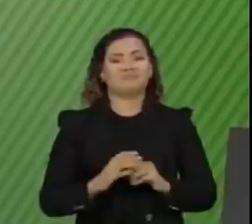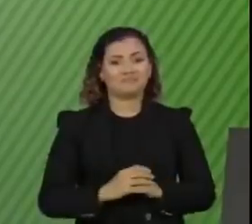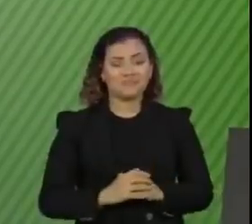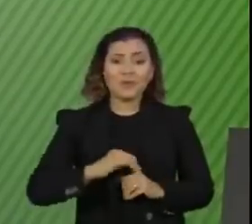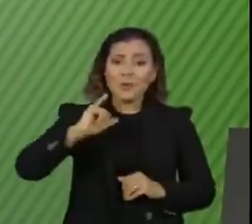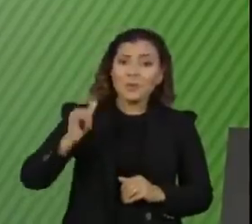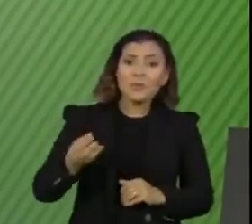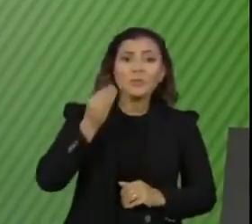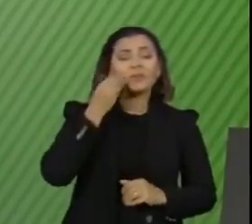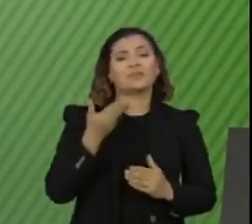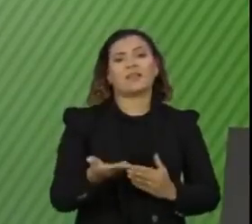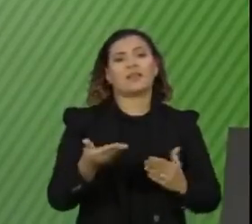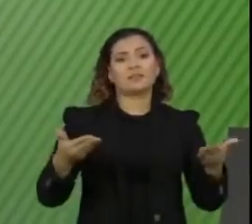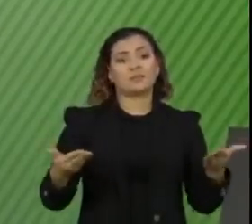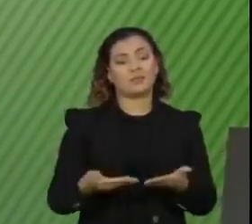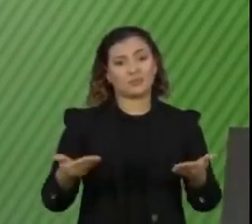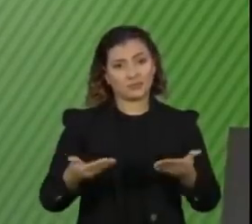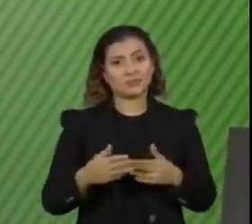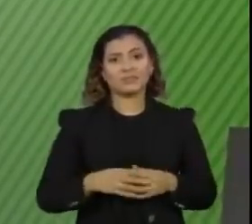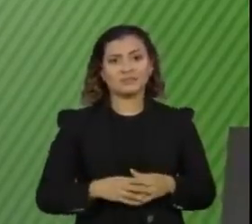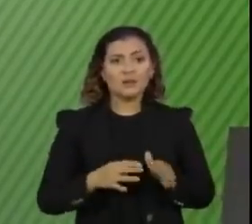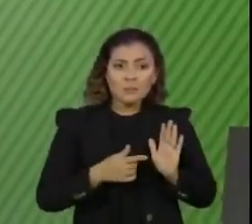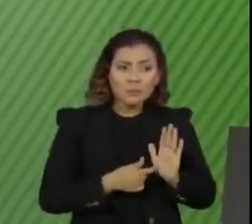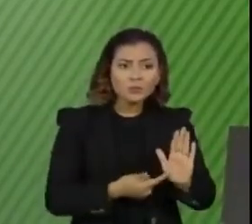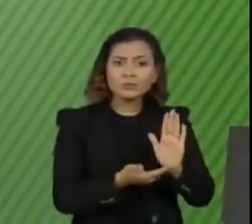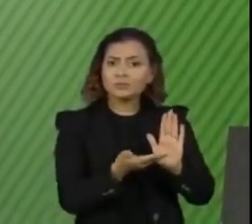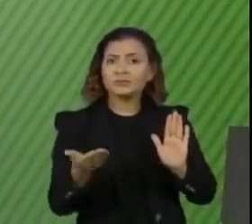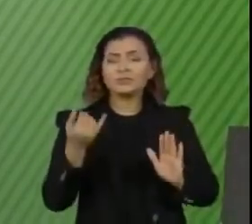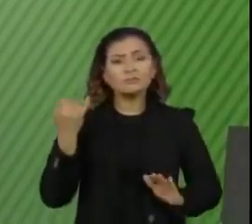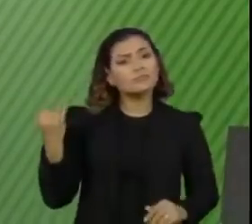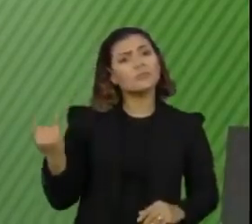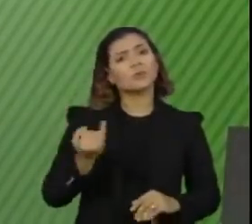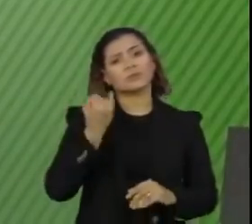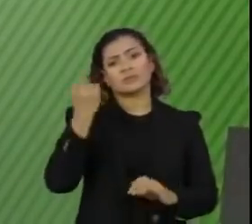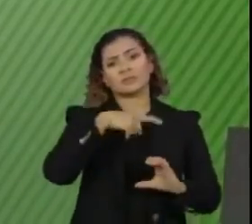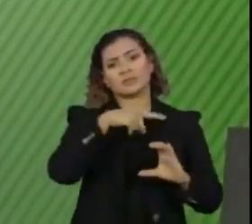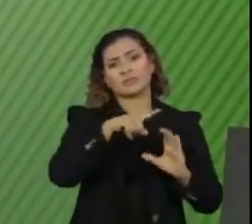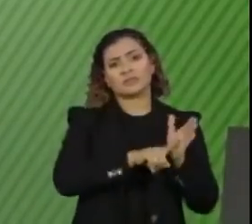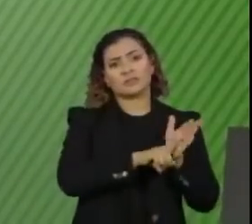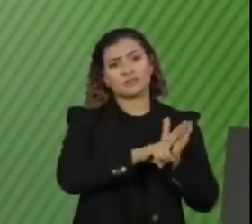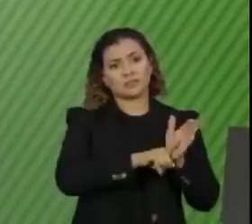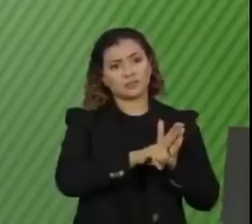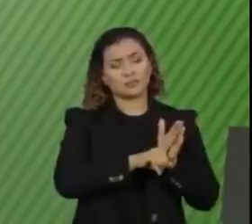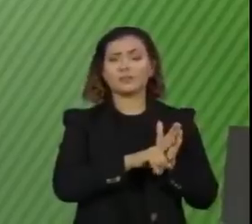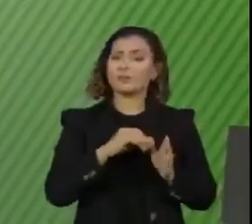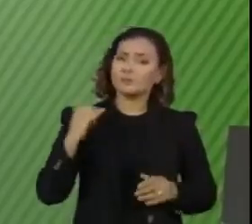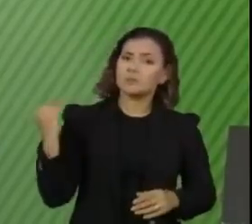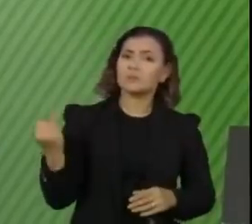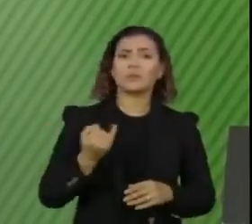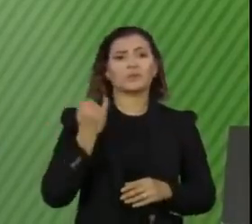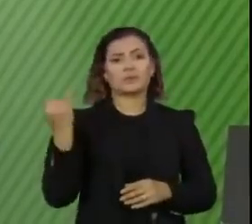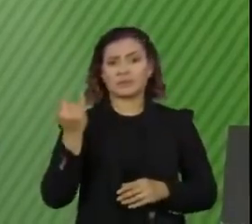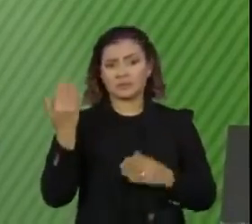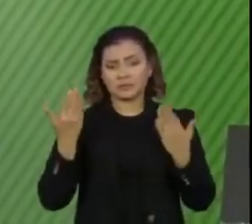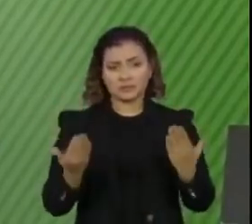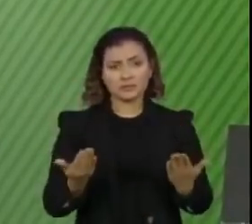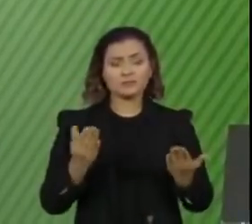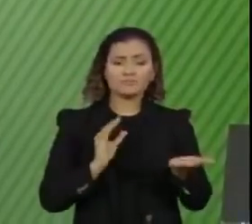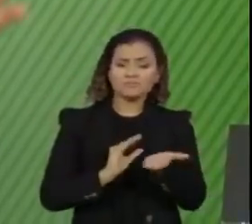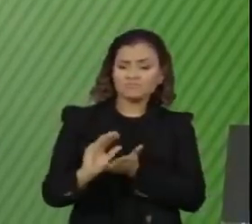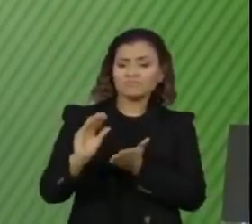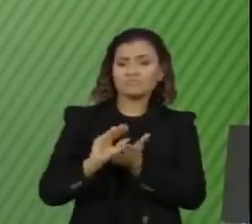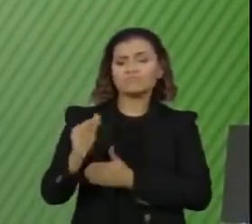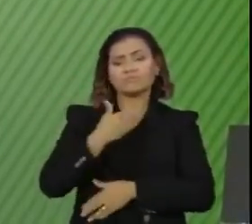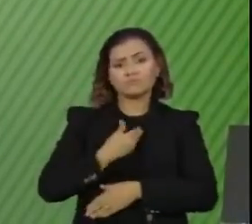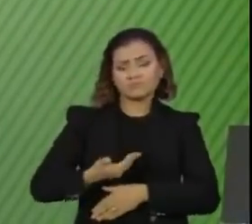oportunidade que nós estamos tendo de mostrar o valor da ciência, o valor do investimento